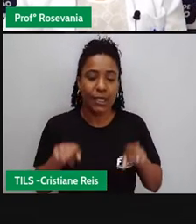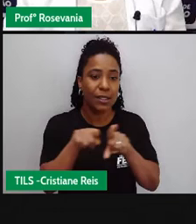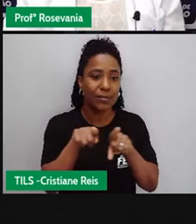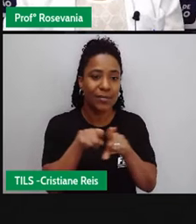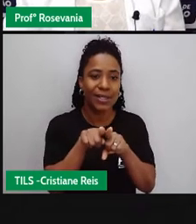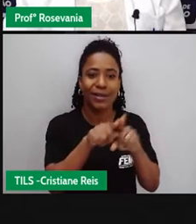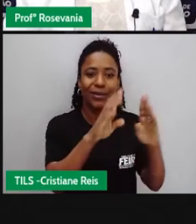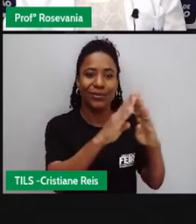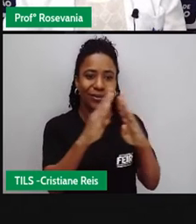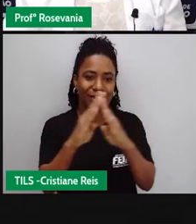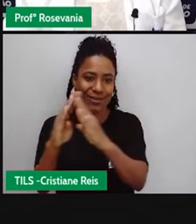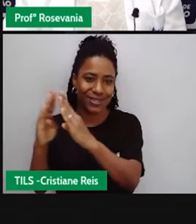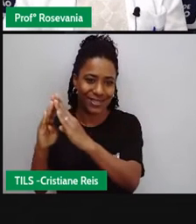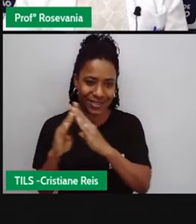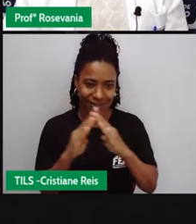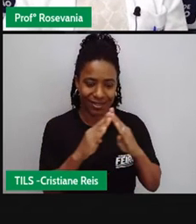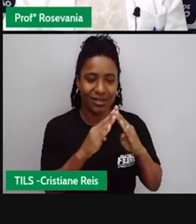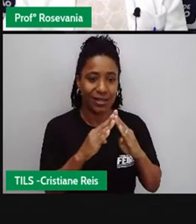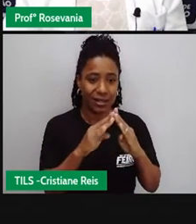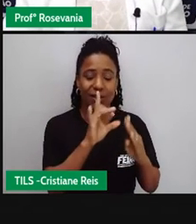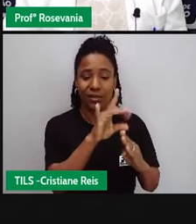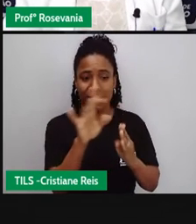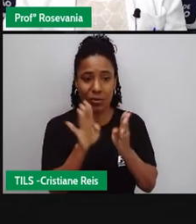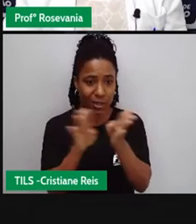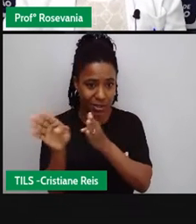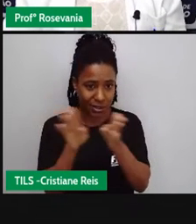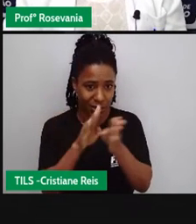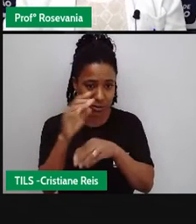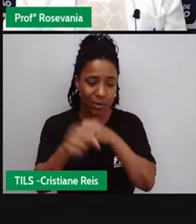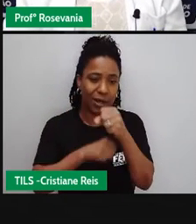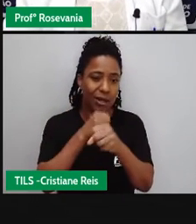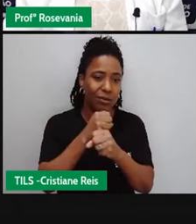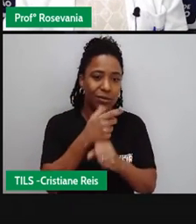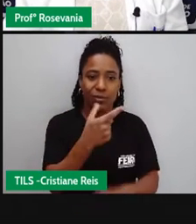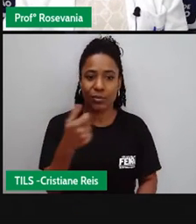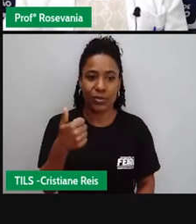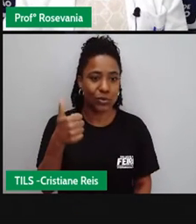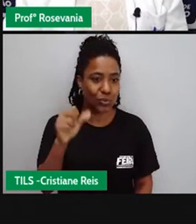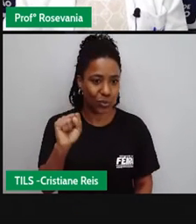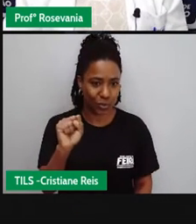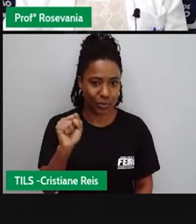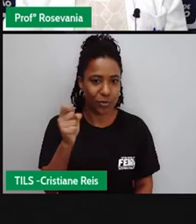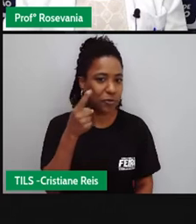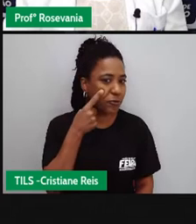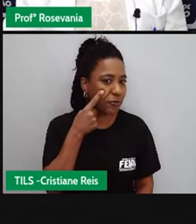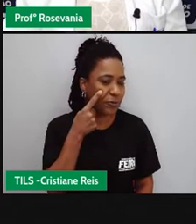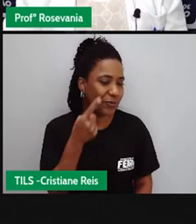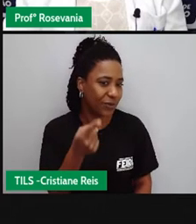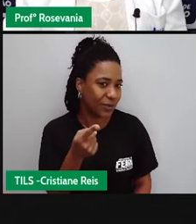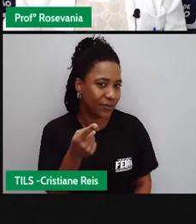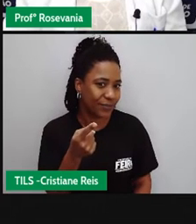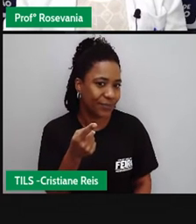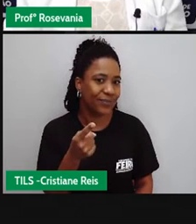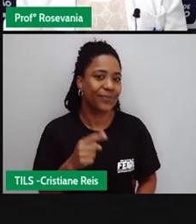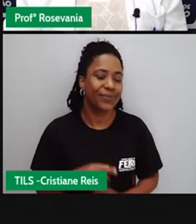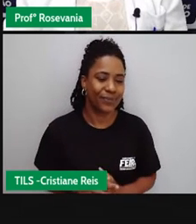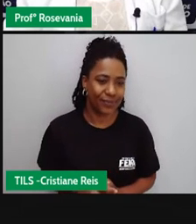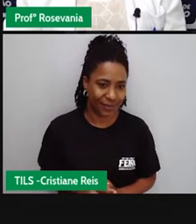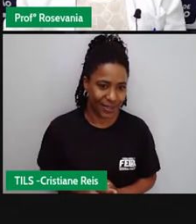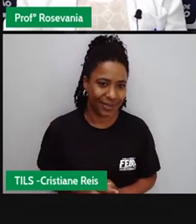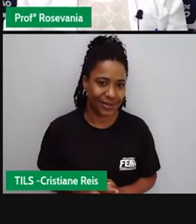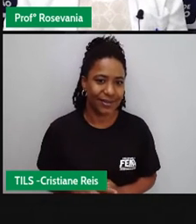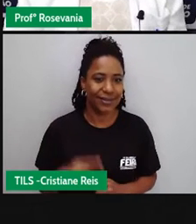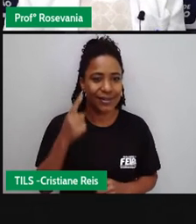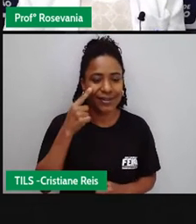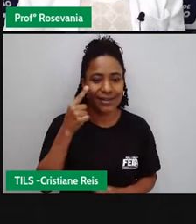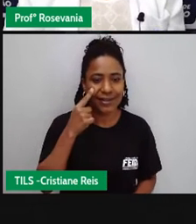esses são dados já de 2018. E agora a gente divide, né, a gente tá dividindo aqui em duas áreas. Agora nós estamos